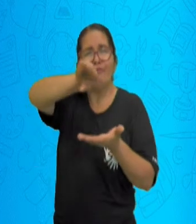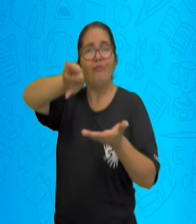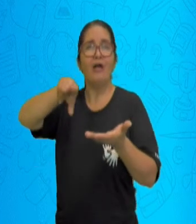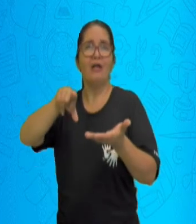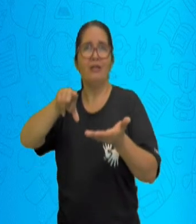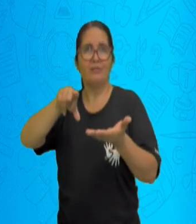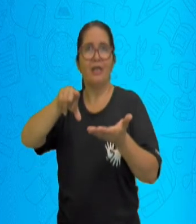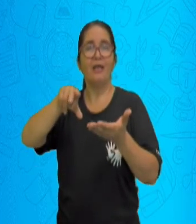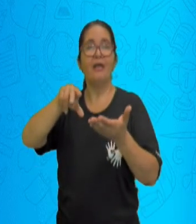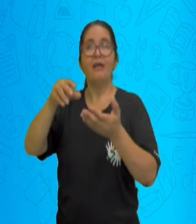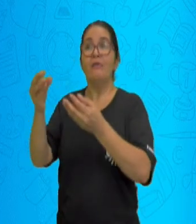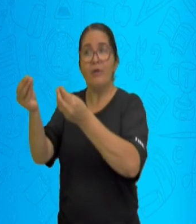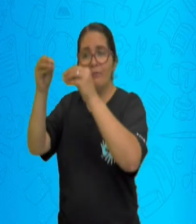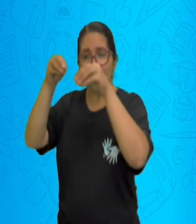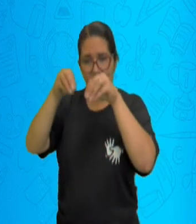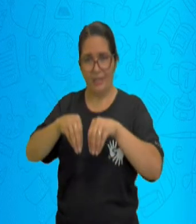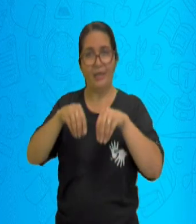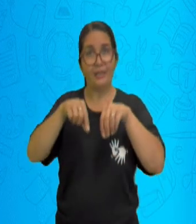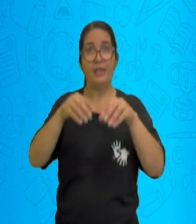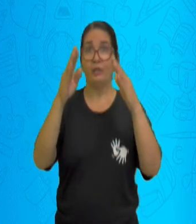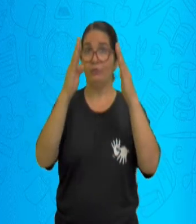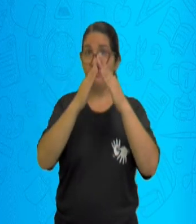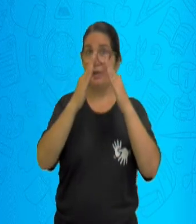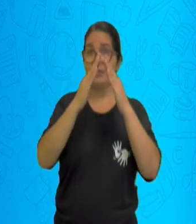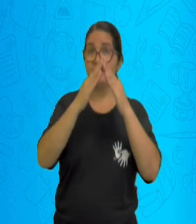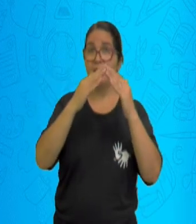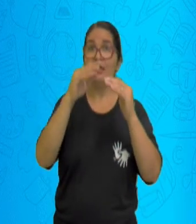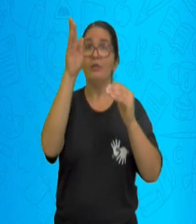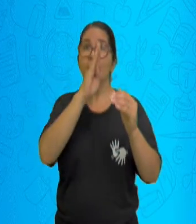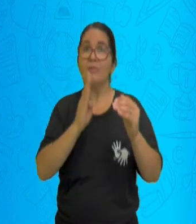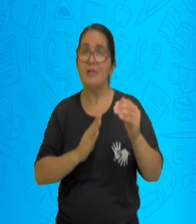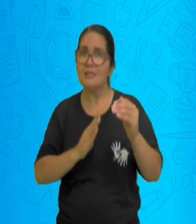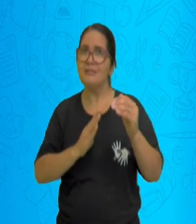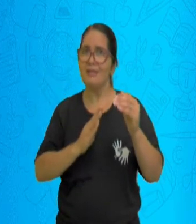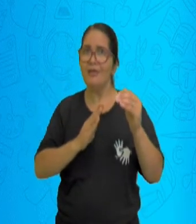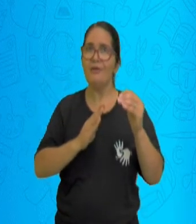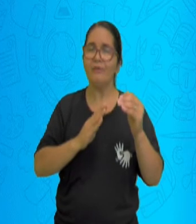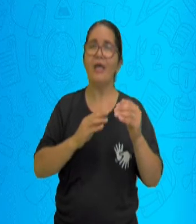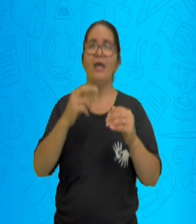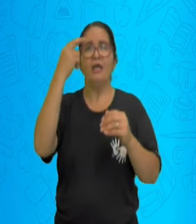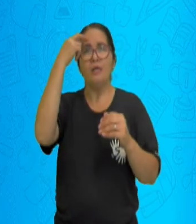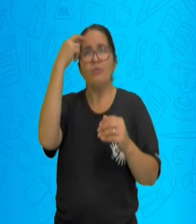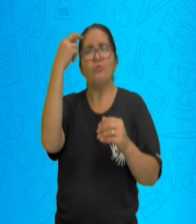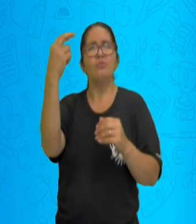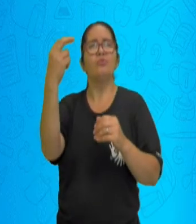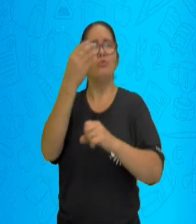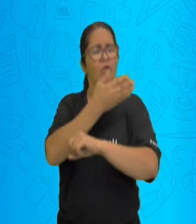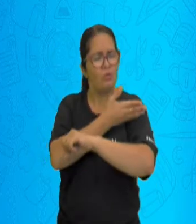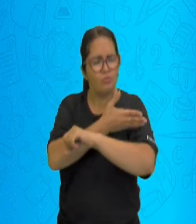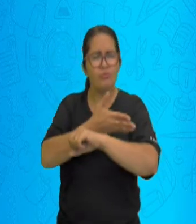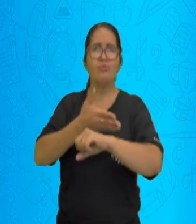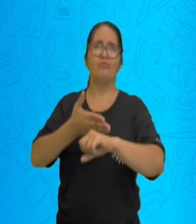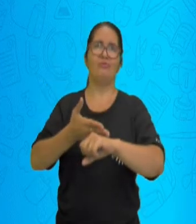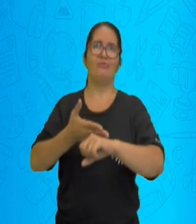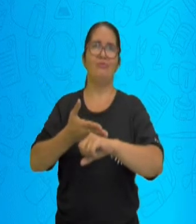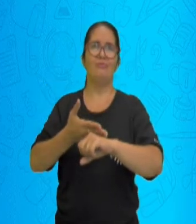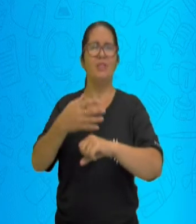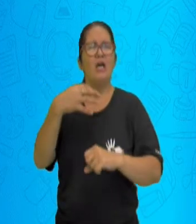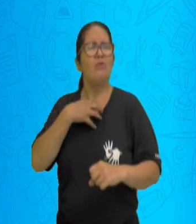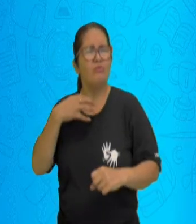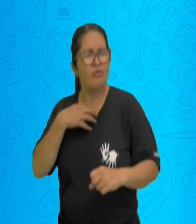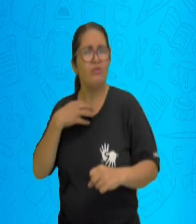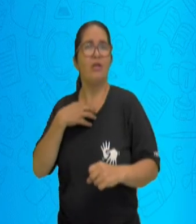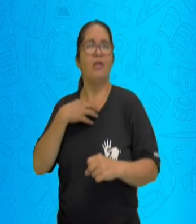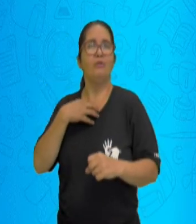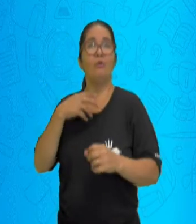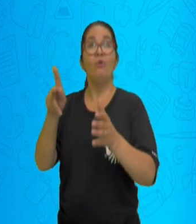final do século XIX e fixaram-se principalmente em São Paulo, Rio de Janeiro, Paraná, Minas Gerais e Rio